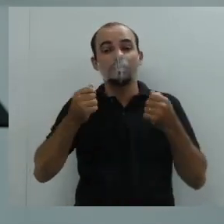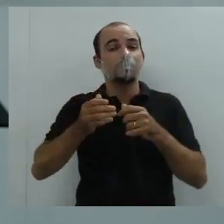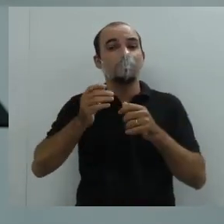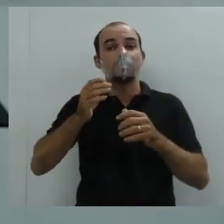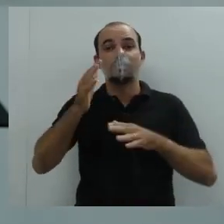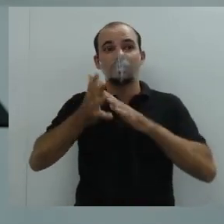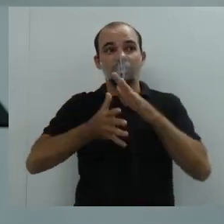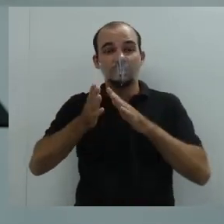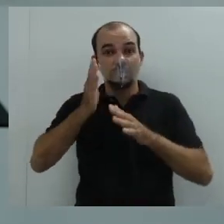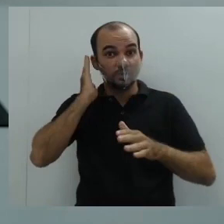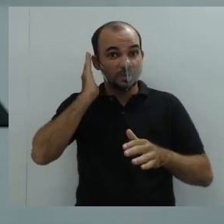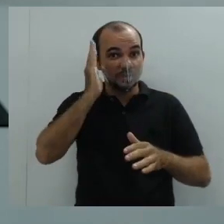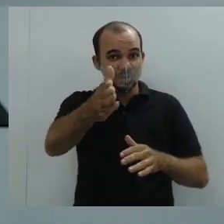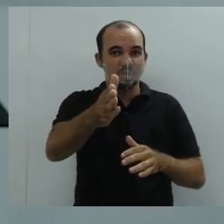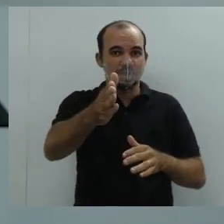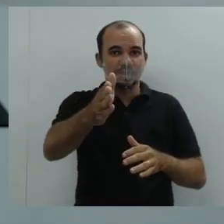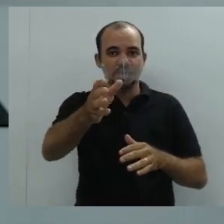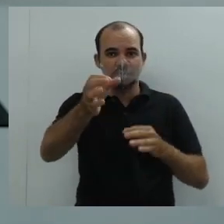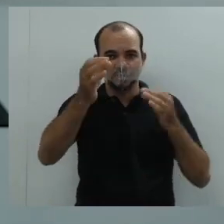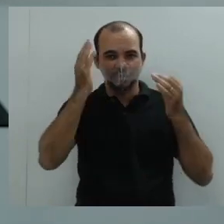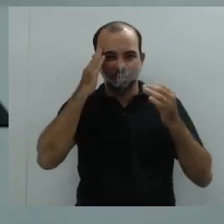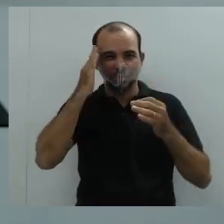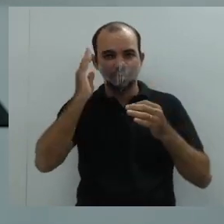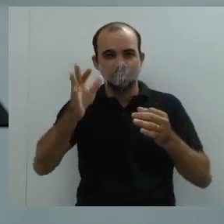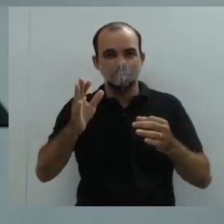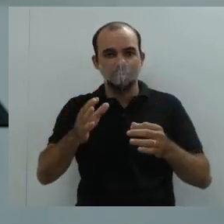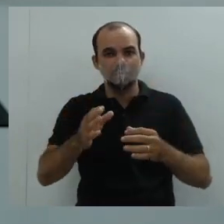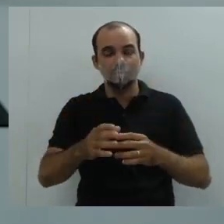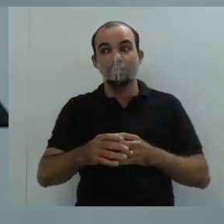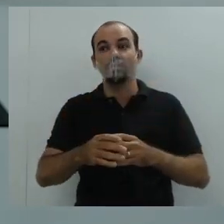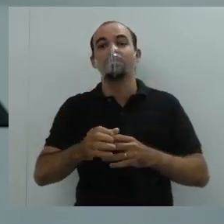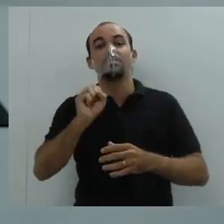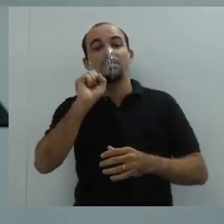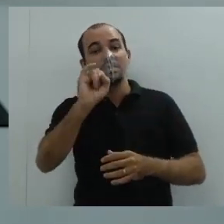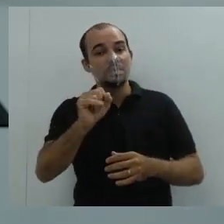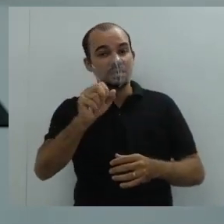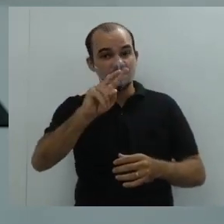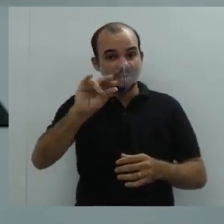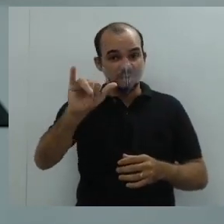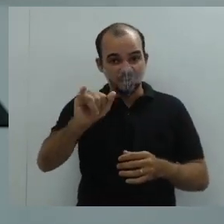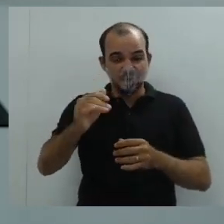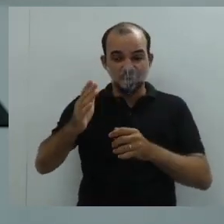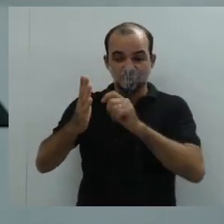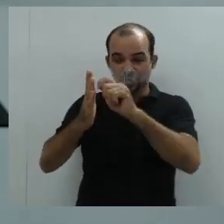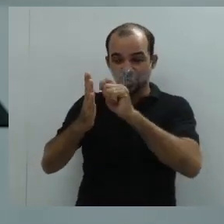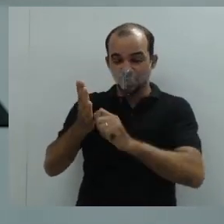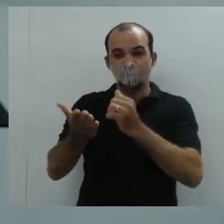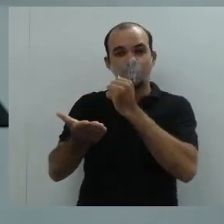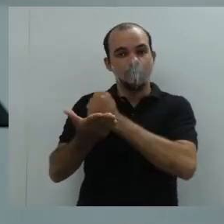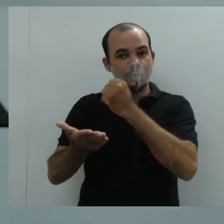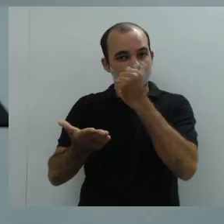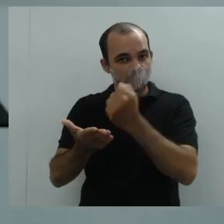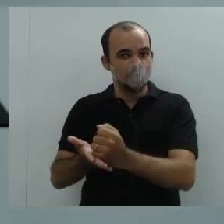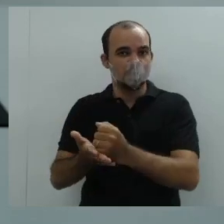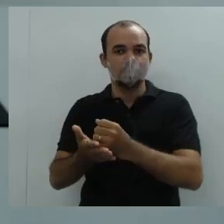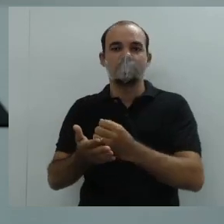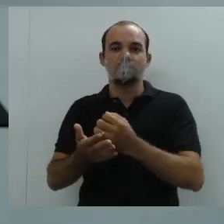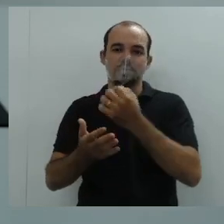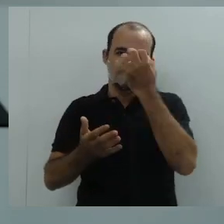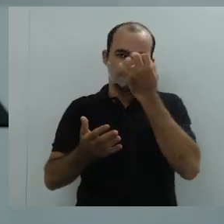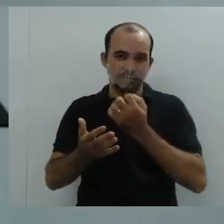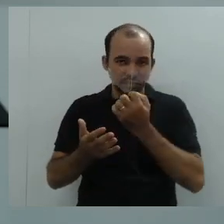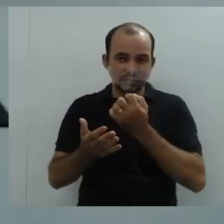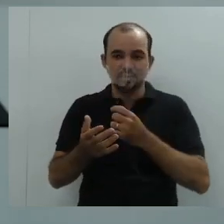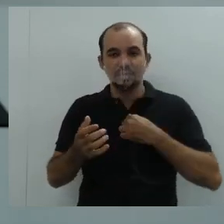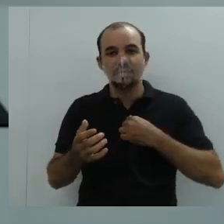estadual, que segue as aulas do Educa-PE, sabe que quando eu vou escrever, eu tenho que ter um compromisso com aquilo que eu falo. E